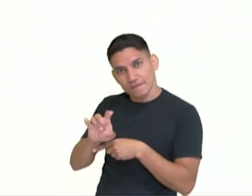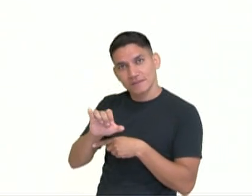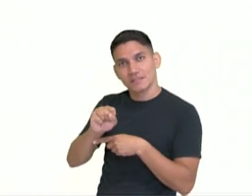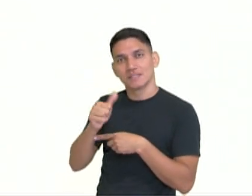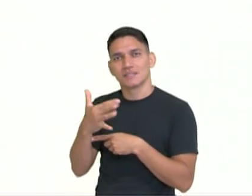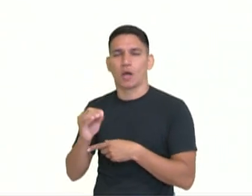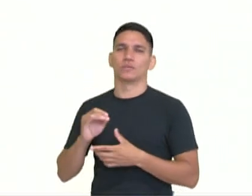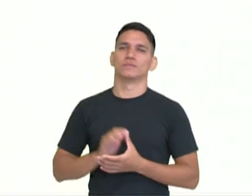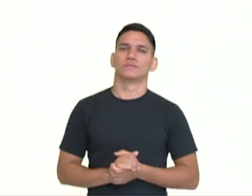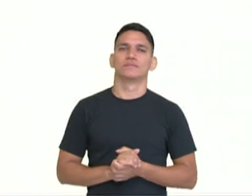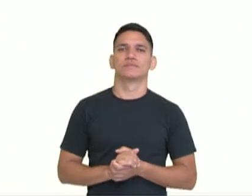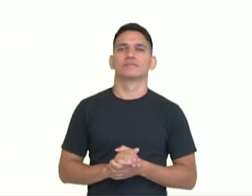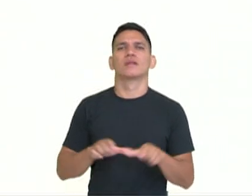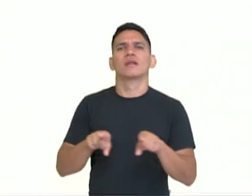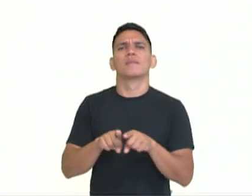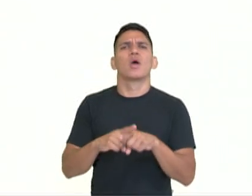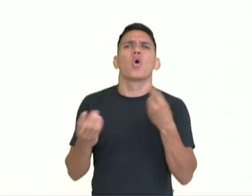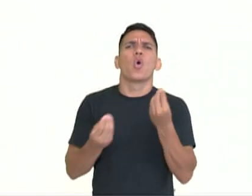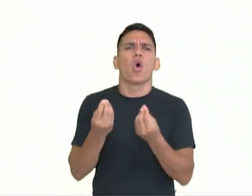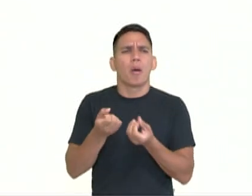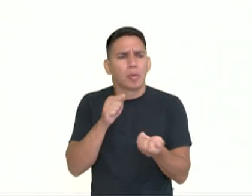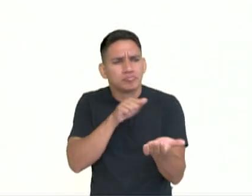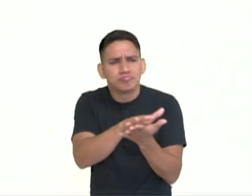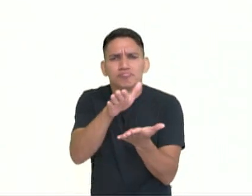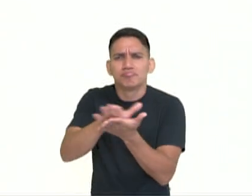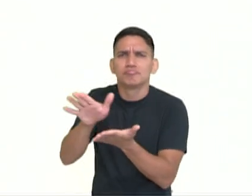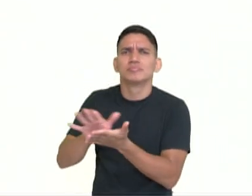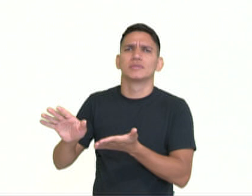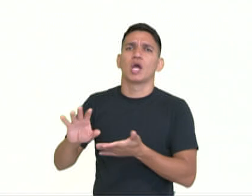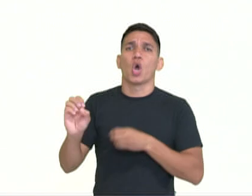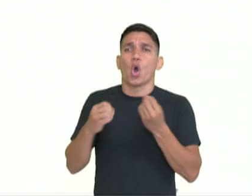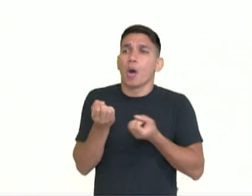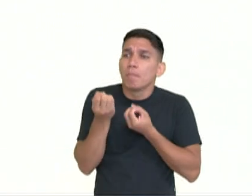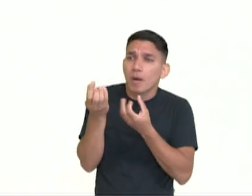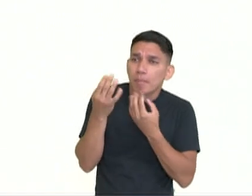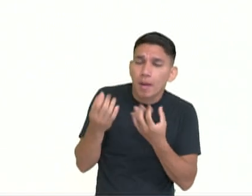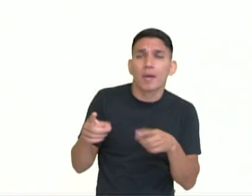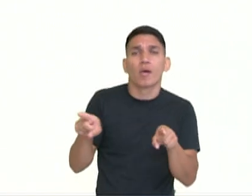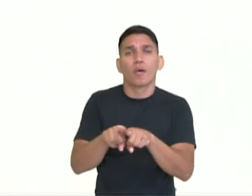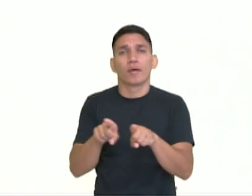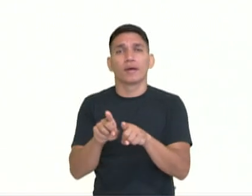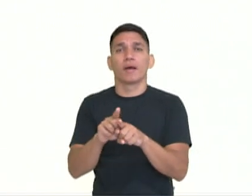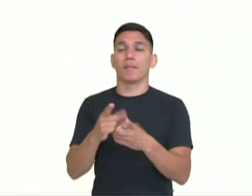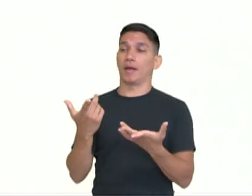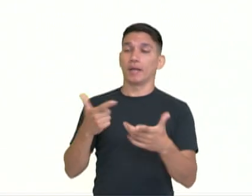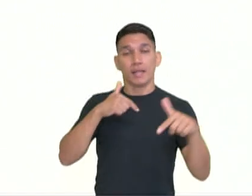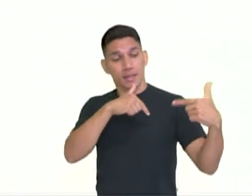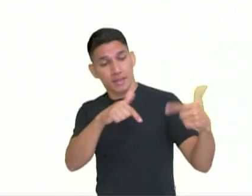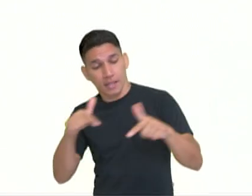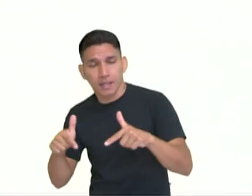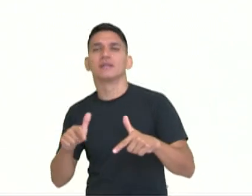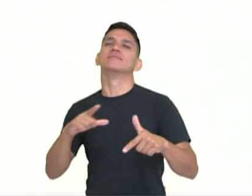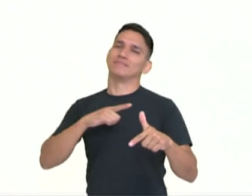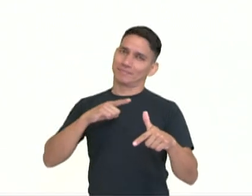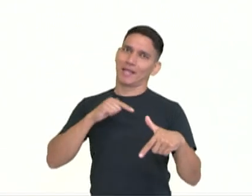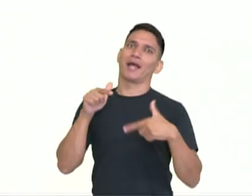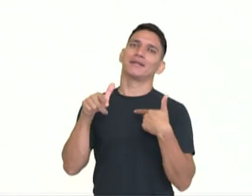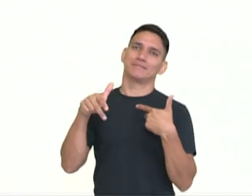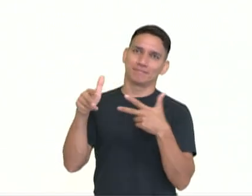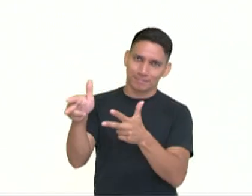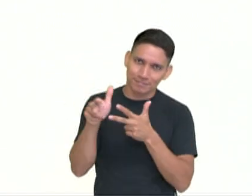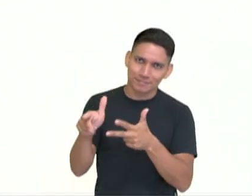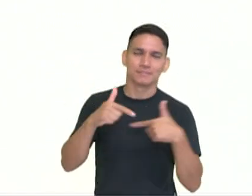Finalidade e circulação. Divulgação técnica, instrucional e de emprego. Existem entrevistas de emprego também. No campo